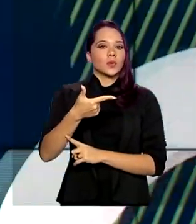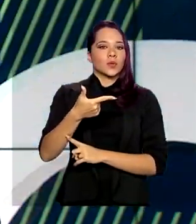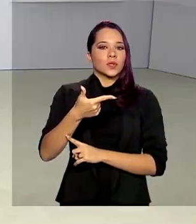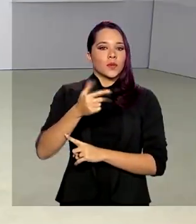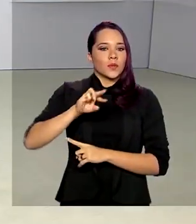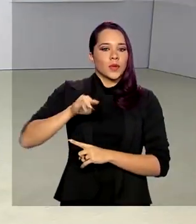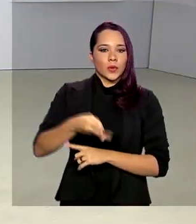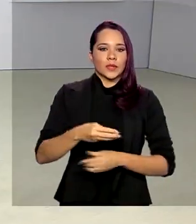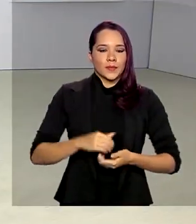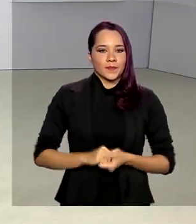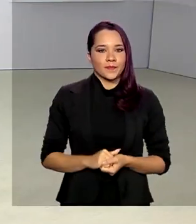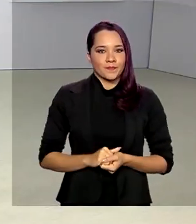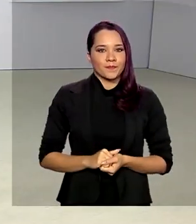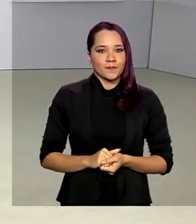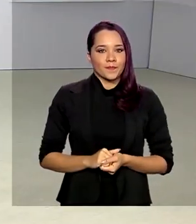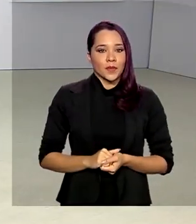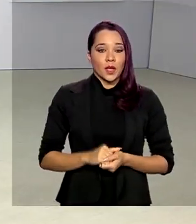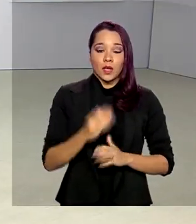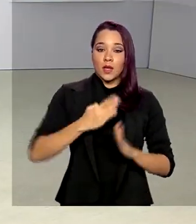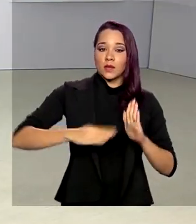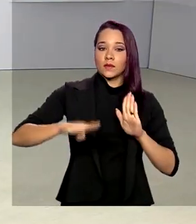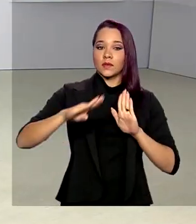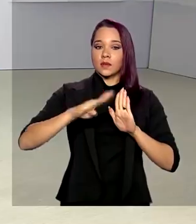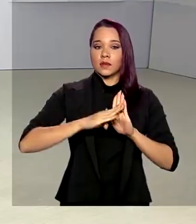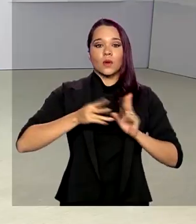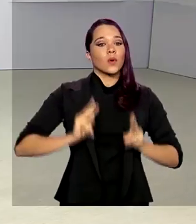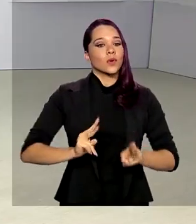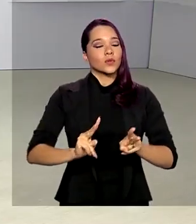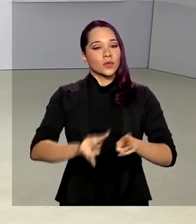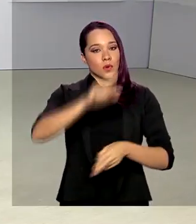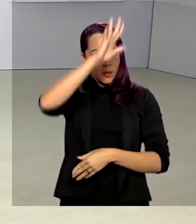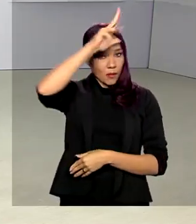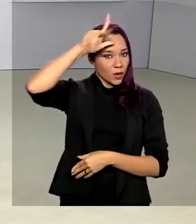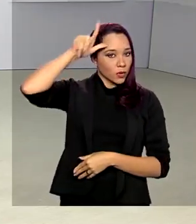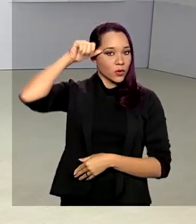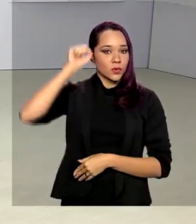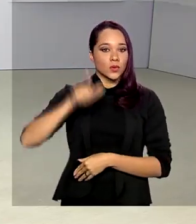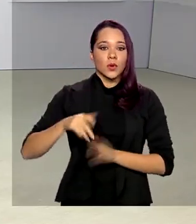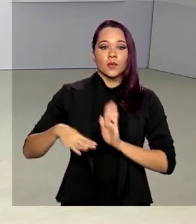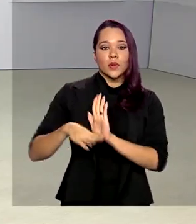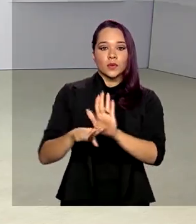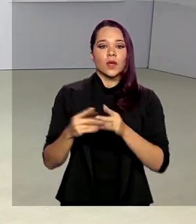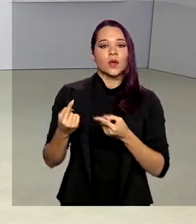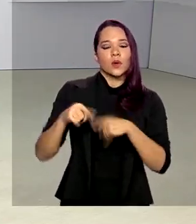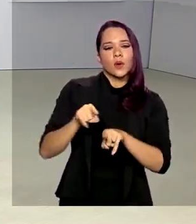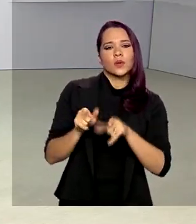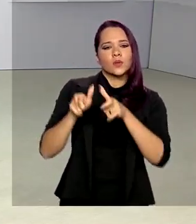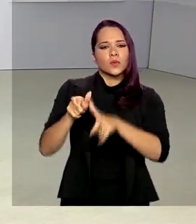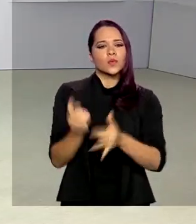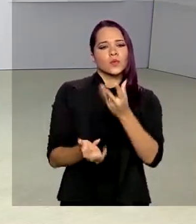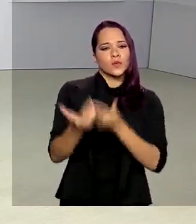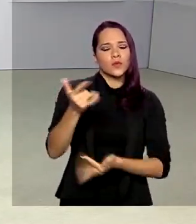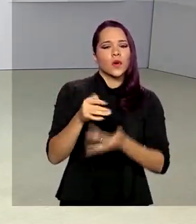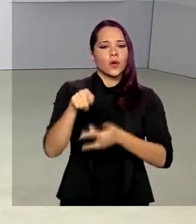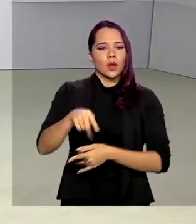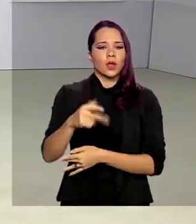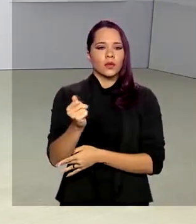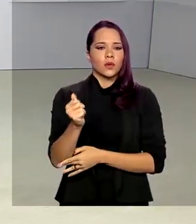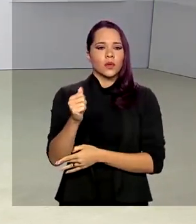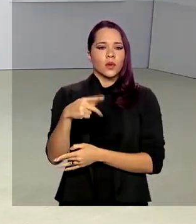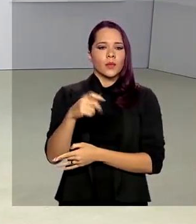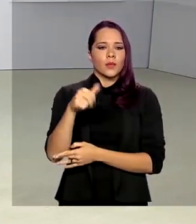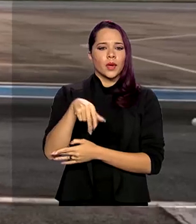junho. E as Forças Armadas seguem em Mato Grosso do Sul para ajudar no combate aos focos de incêndio no Pantanal.